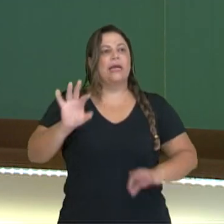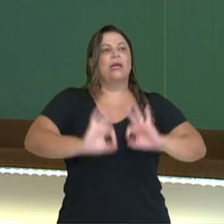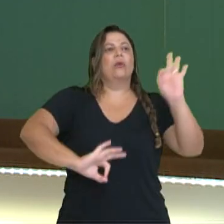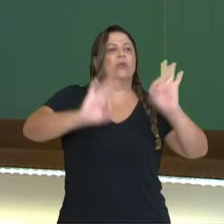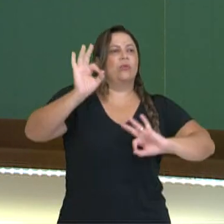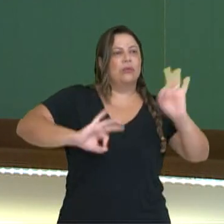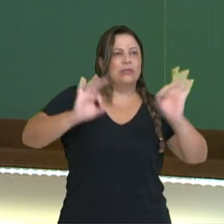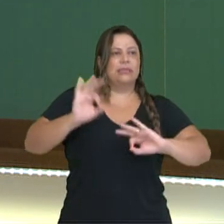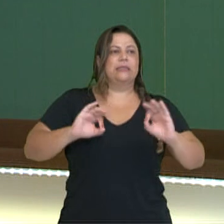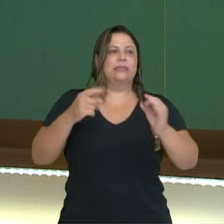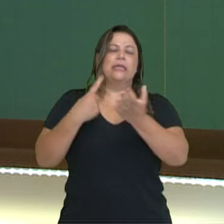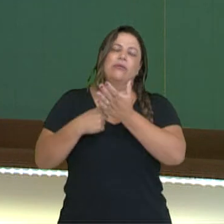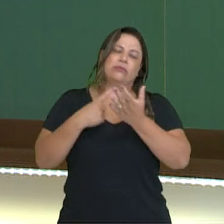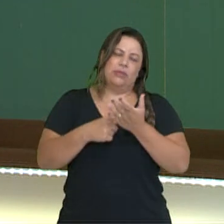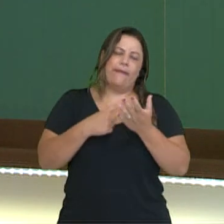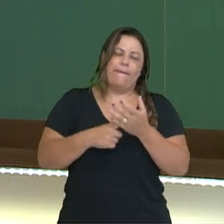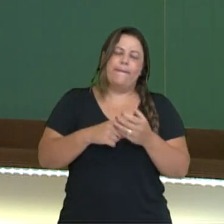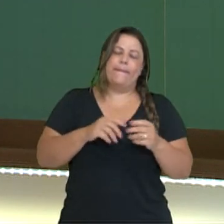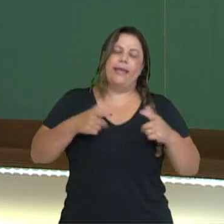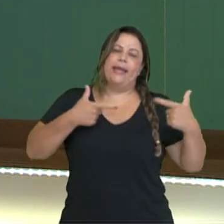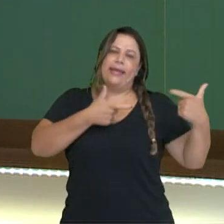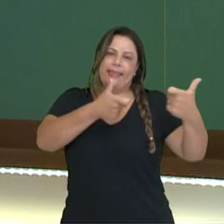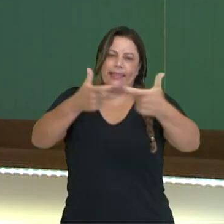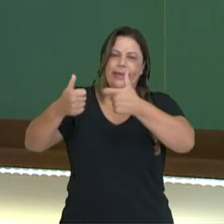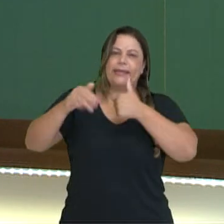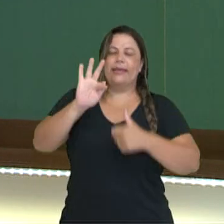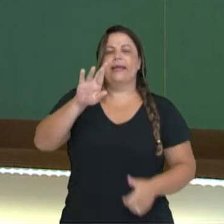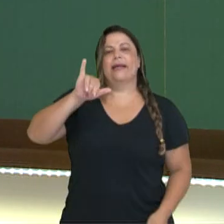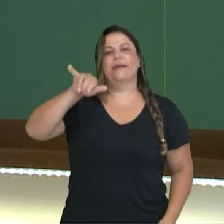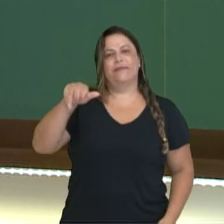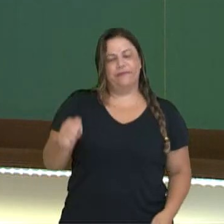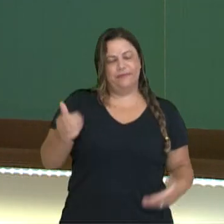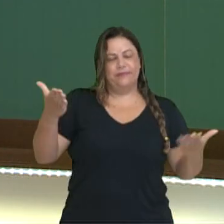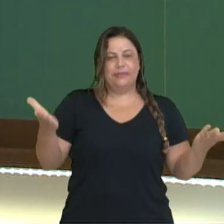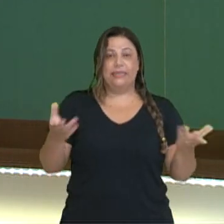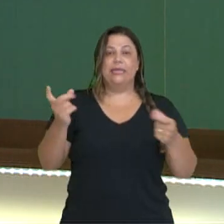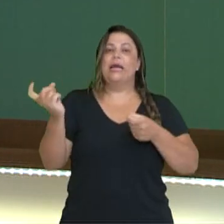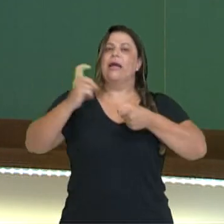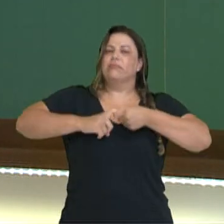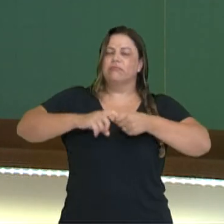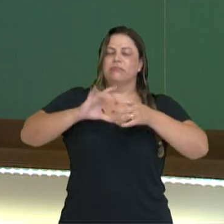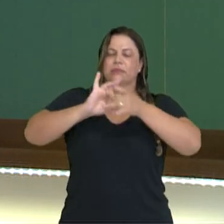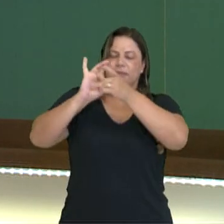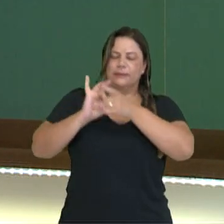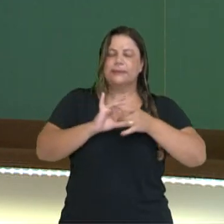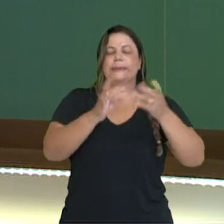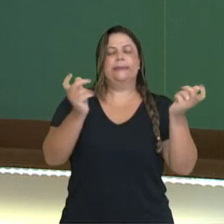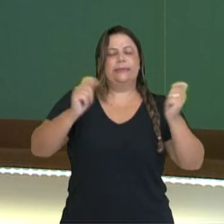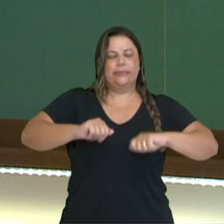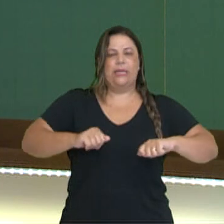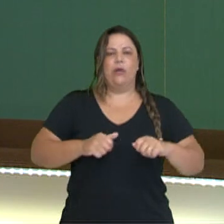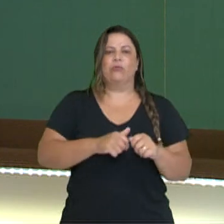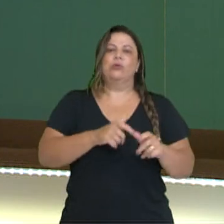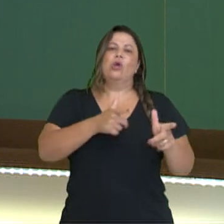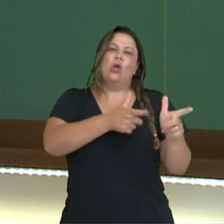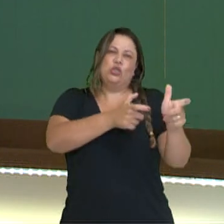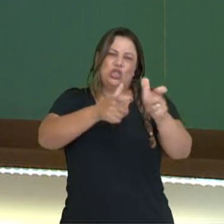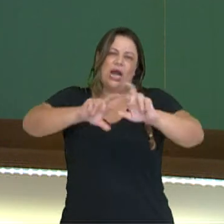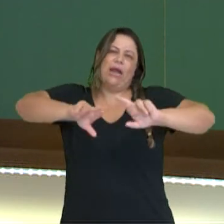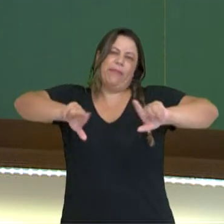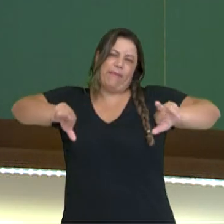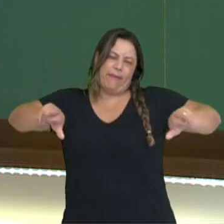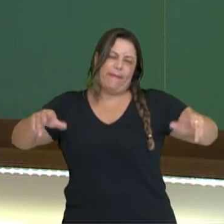ainda da Guerra Fria, que permaneceu ligado principalmente às questões bélicas do Atlântico Norte, mas que agora